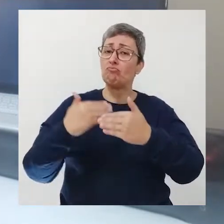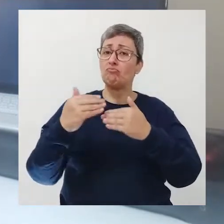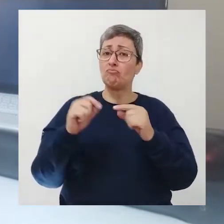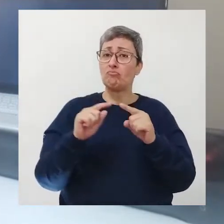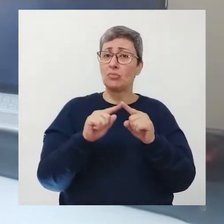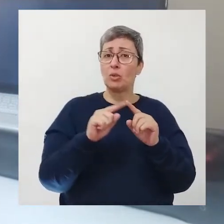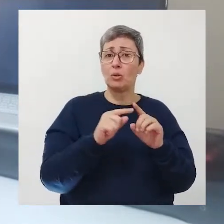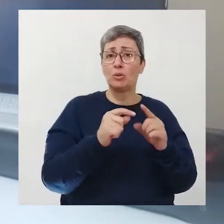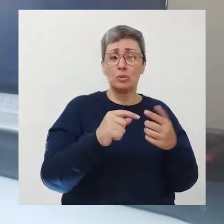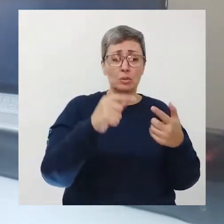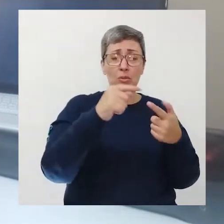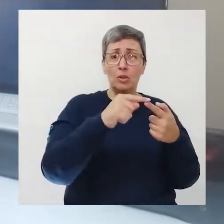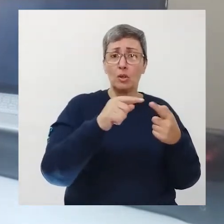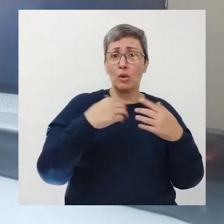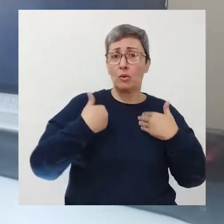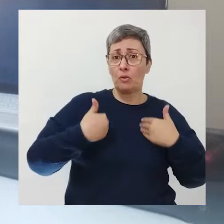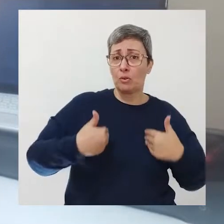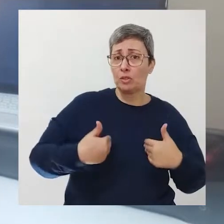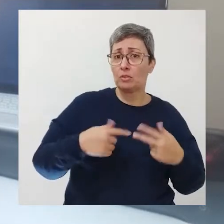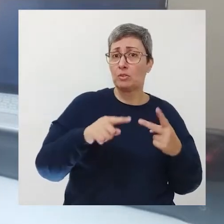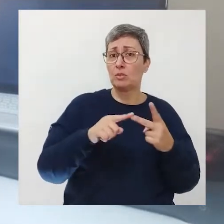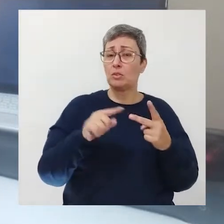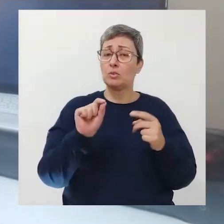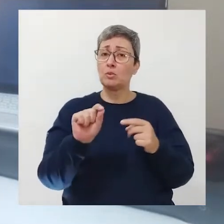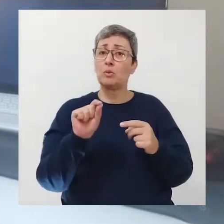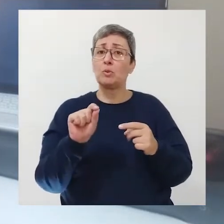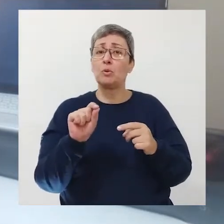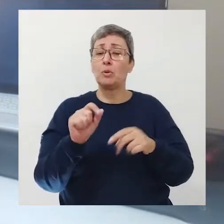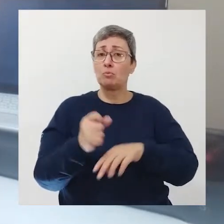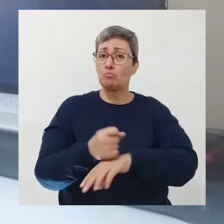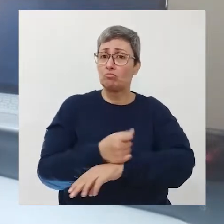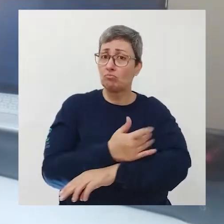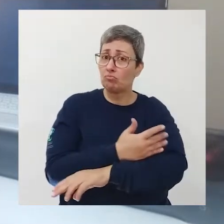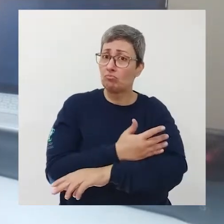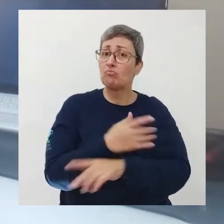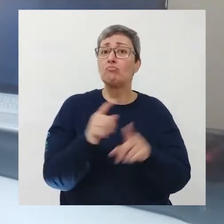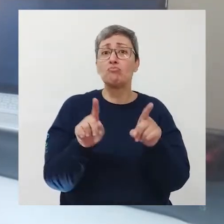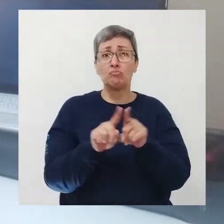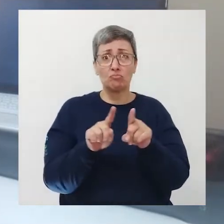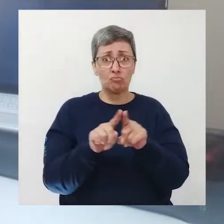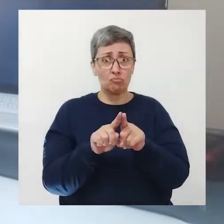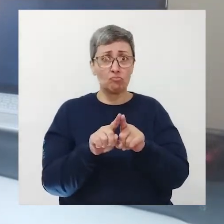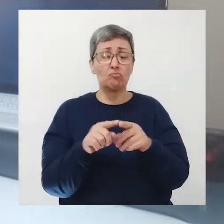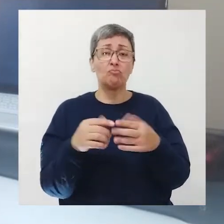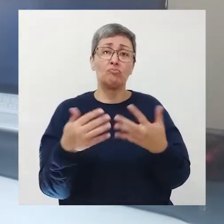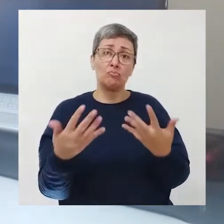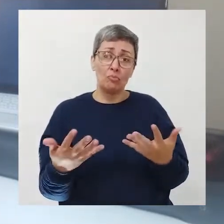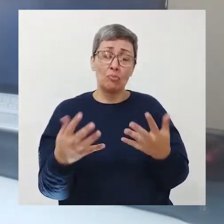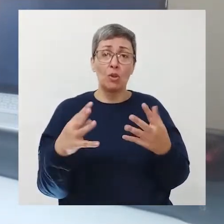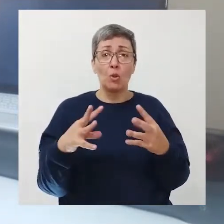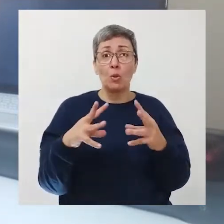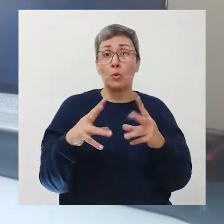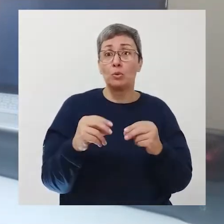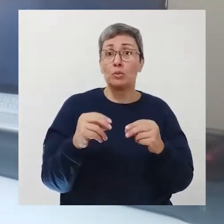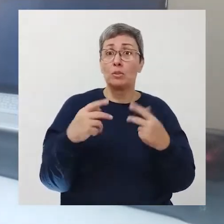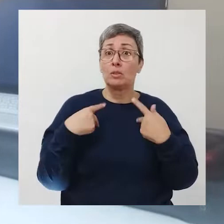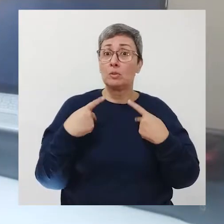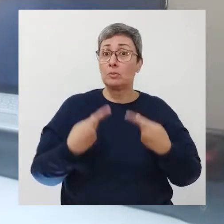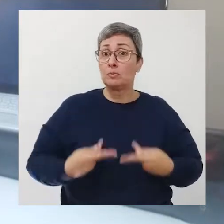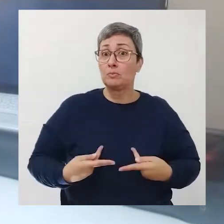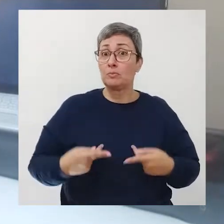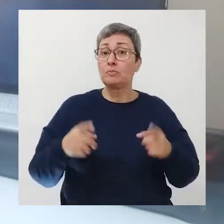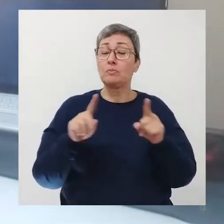nos aspectos físicos e também nos aspectos emocionais Todo ser